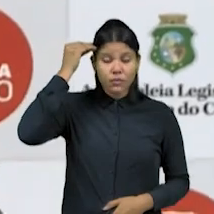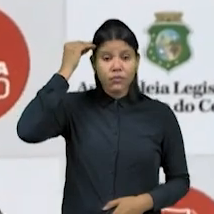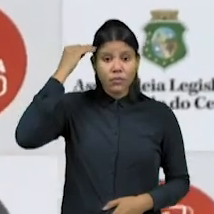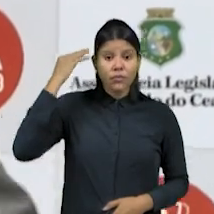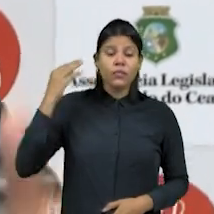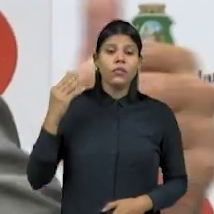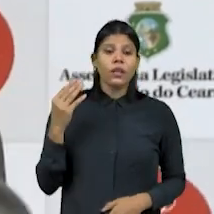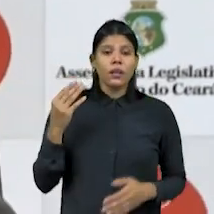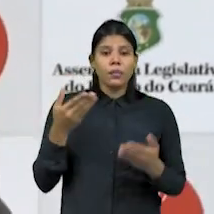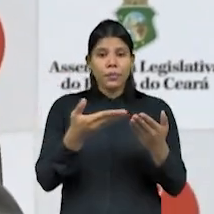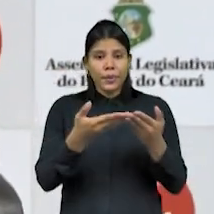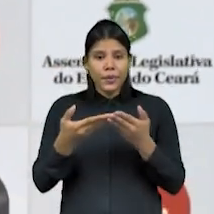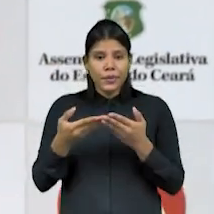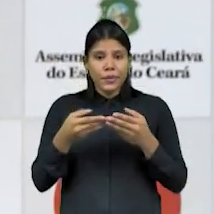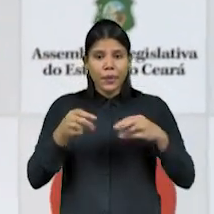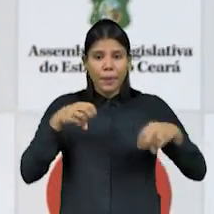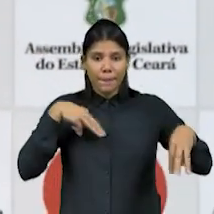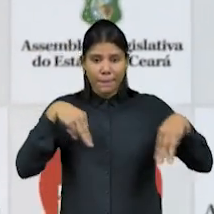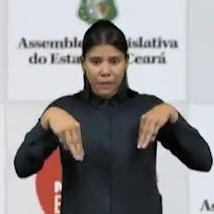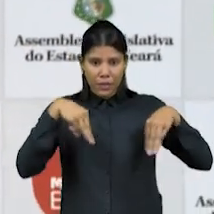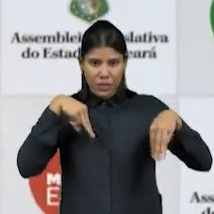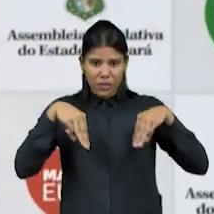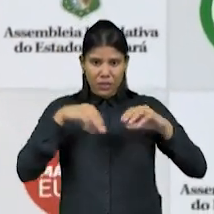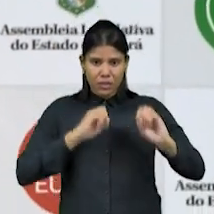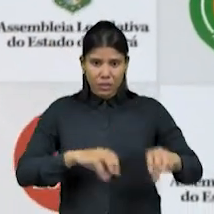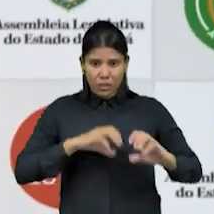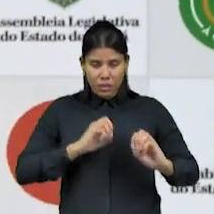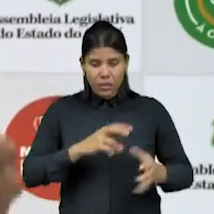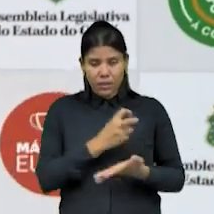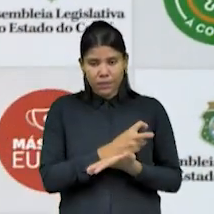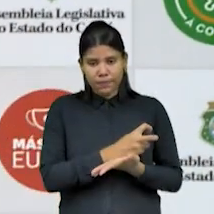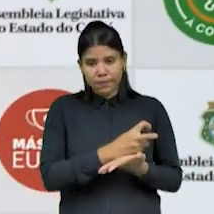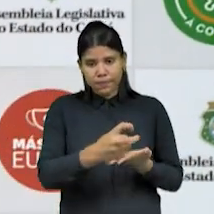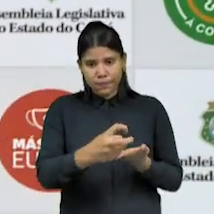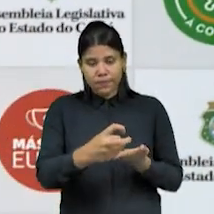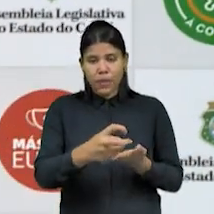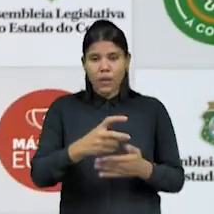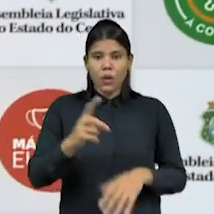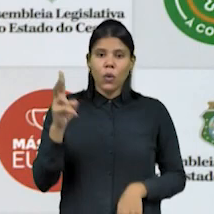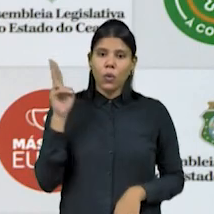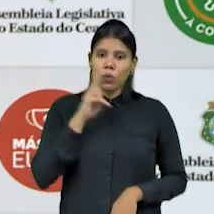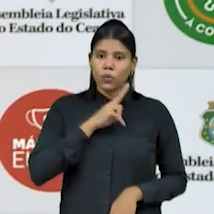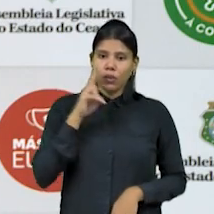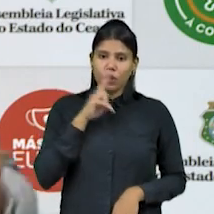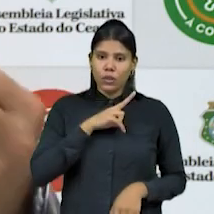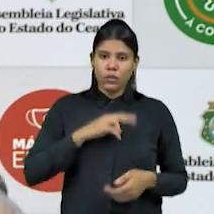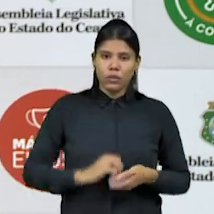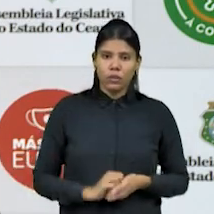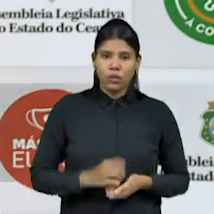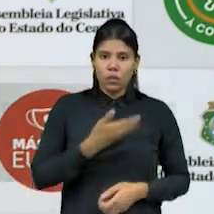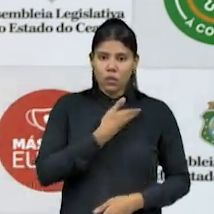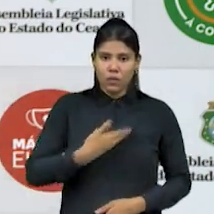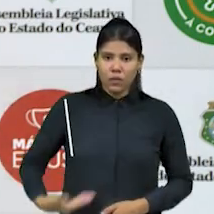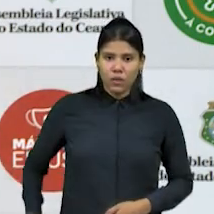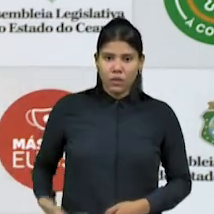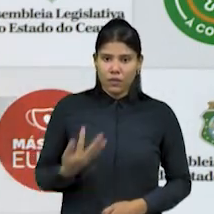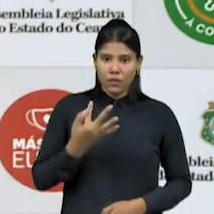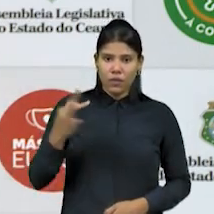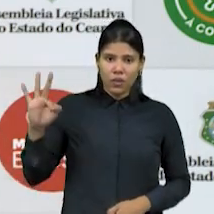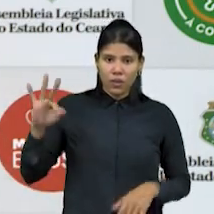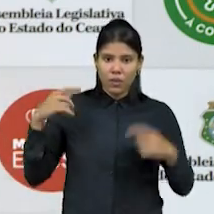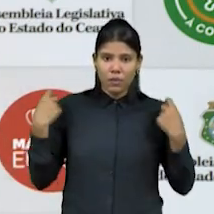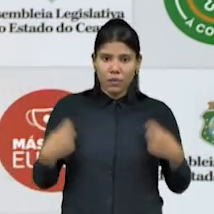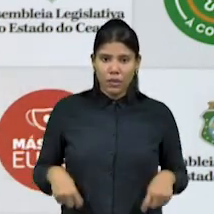da Educação seja afastado do cargo imediatamente. O governo federal, que é obrigado a gastar 18